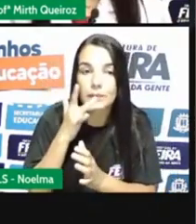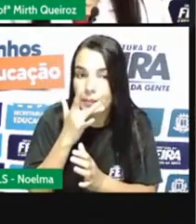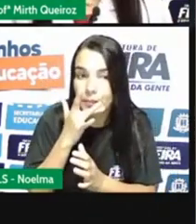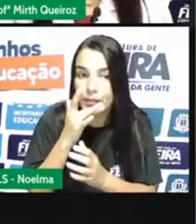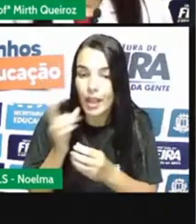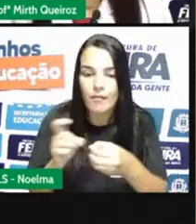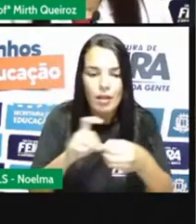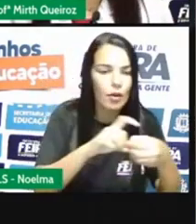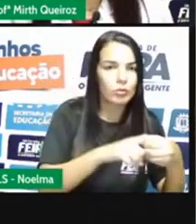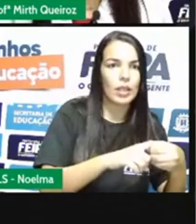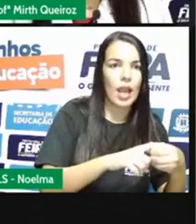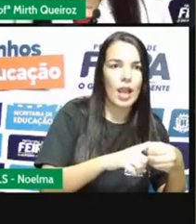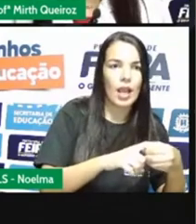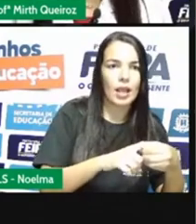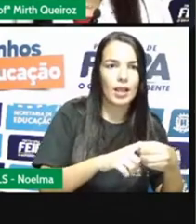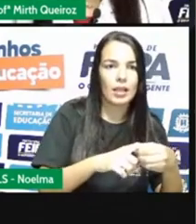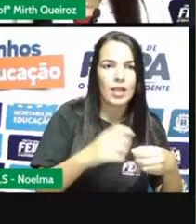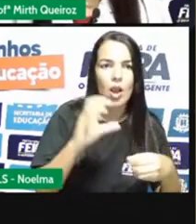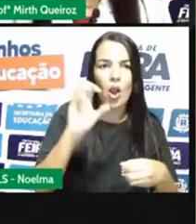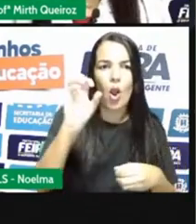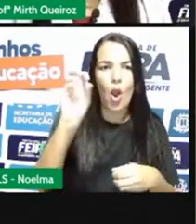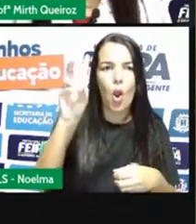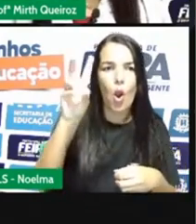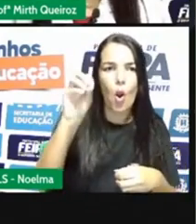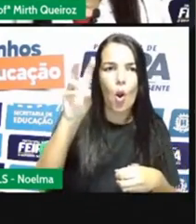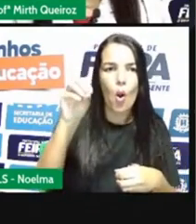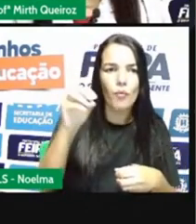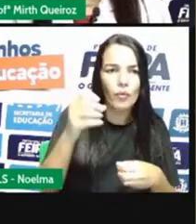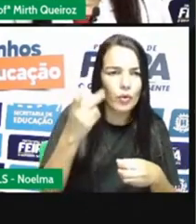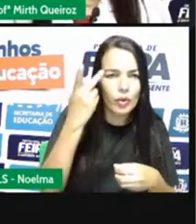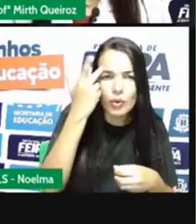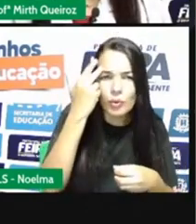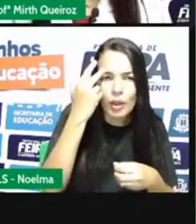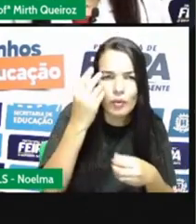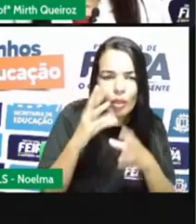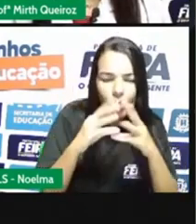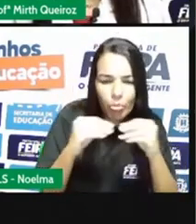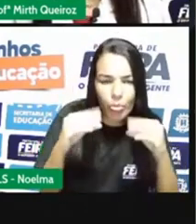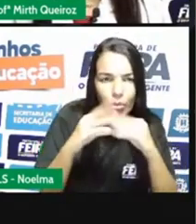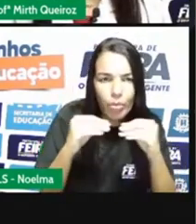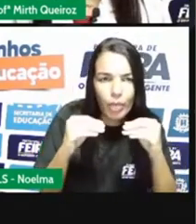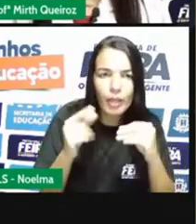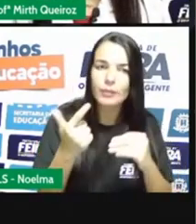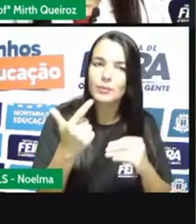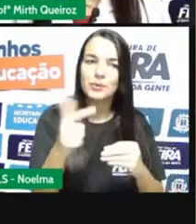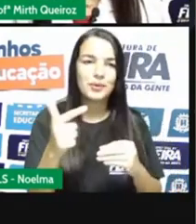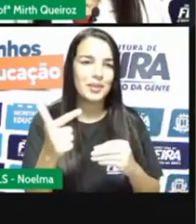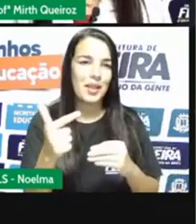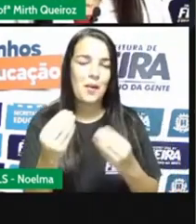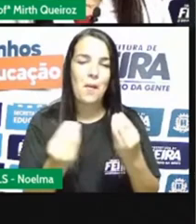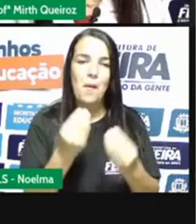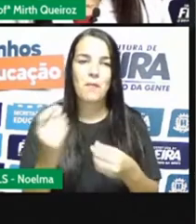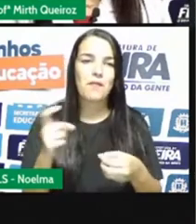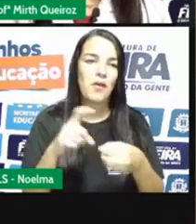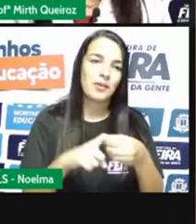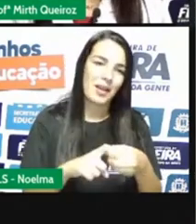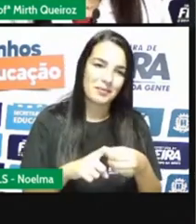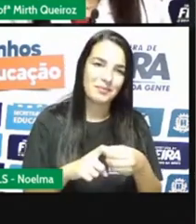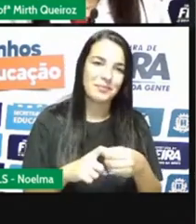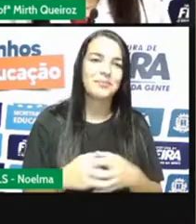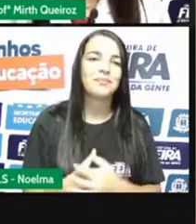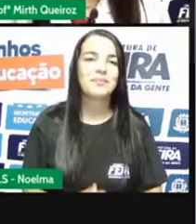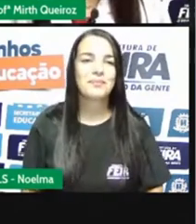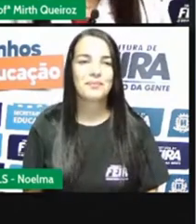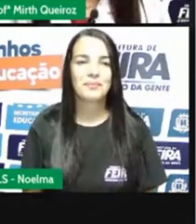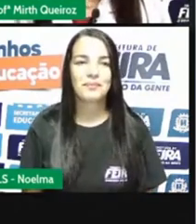clara, né? Não tem como voltar. Então, a esse tipo de transformação, a gente denomina aí de transformações irreversíveis.